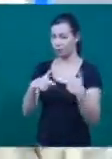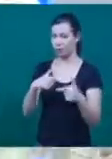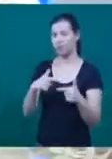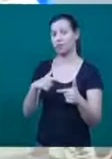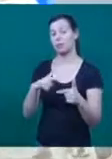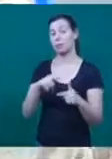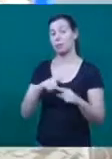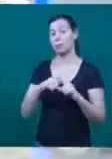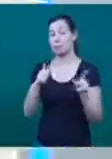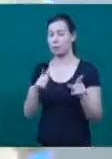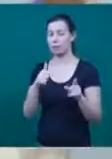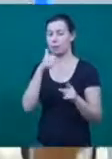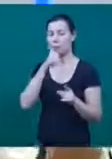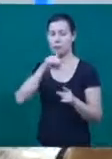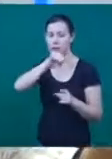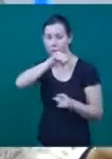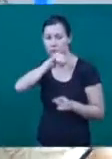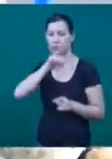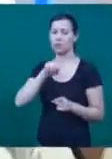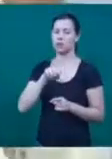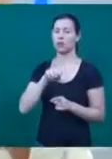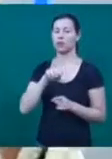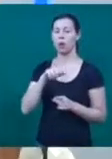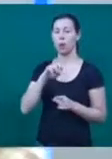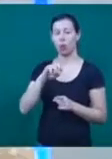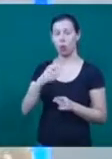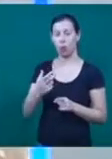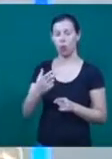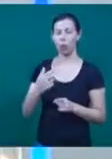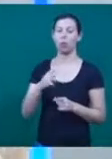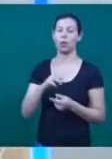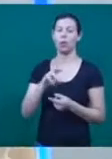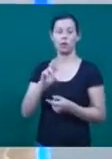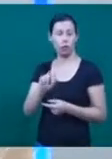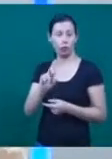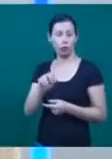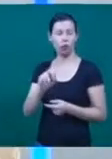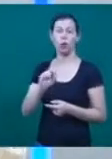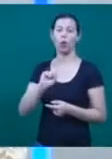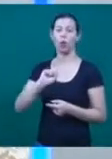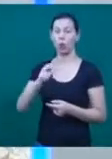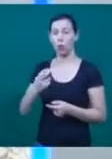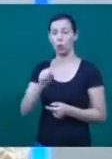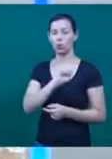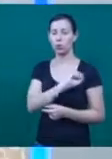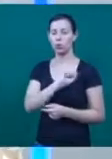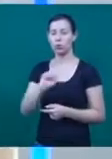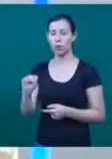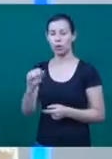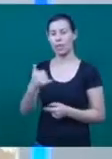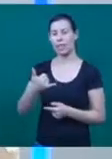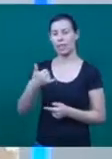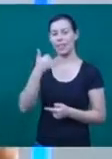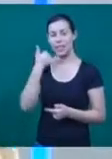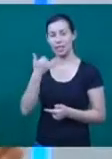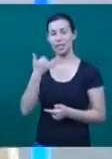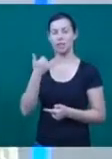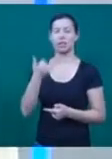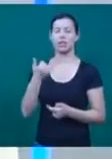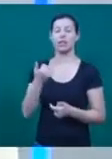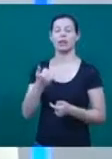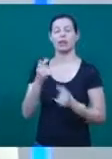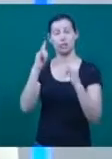não, a sua avó não, a sua sogra não. Então, liga para eles amanhã, às 14 horas, no Amfiteatro